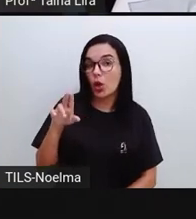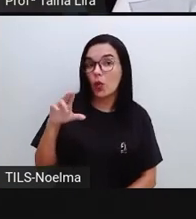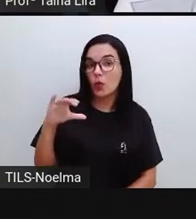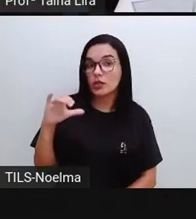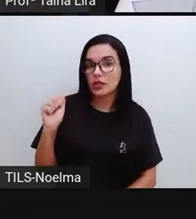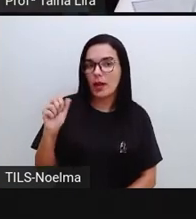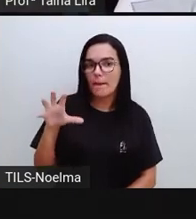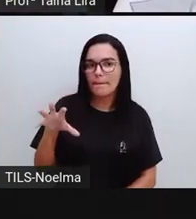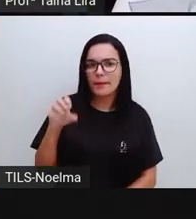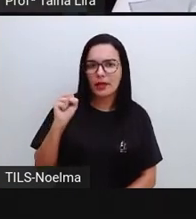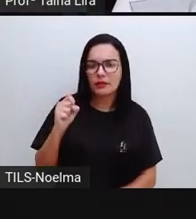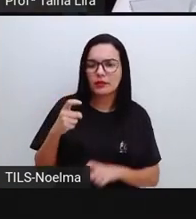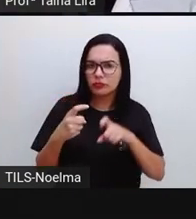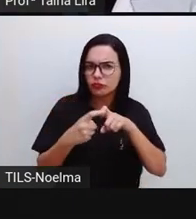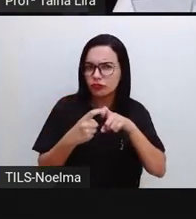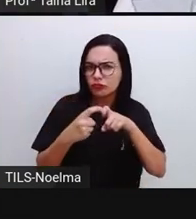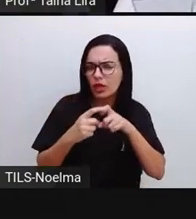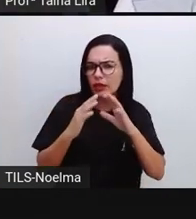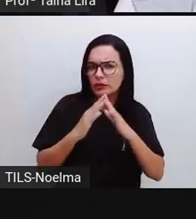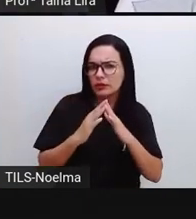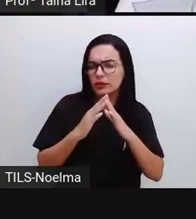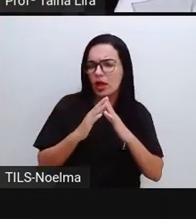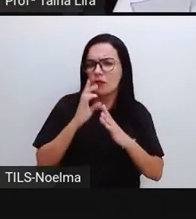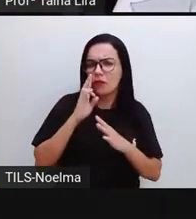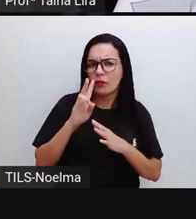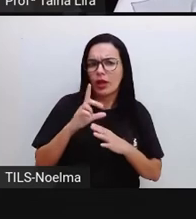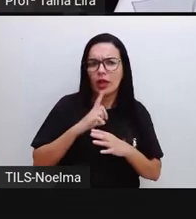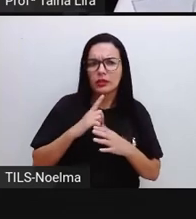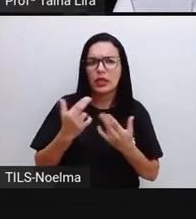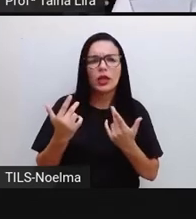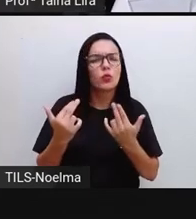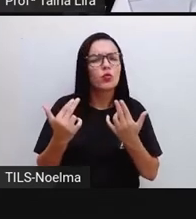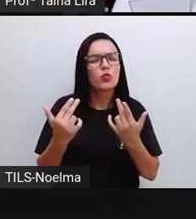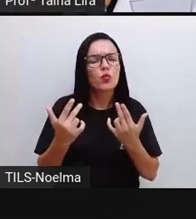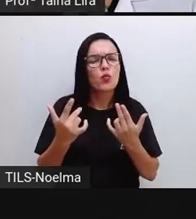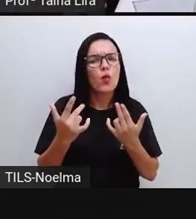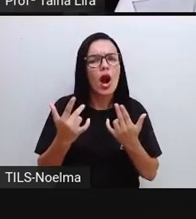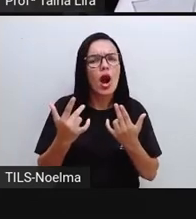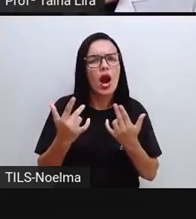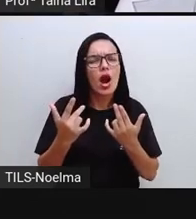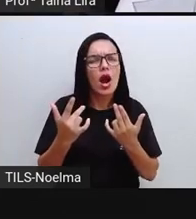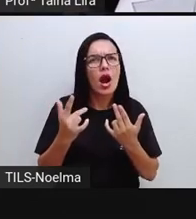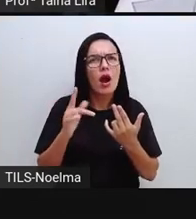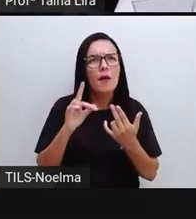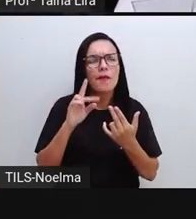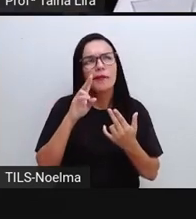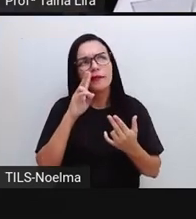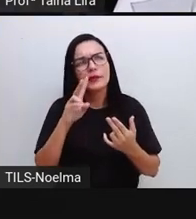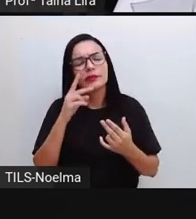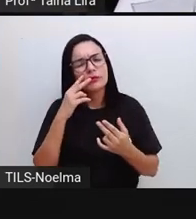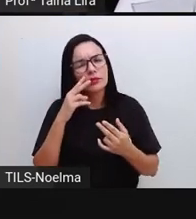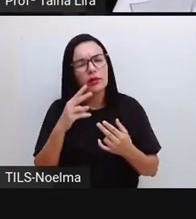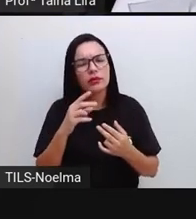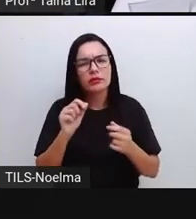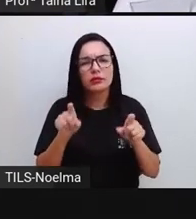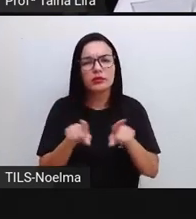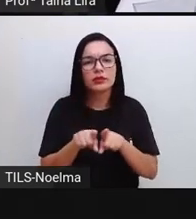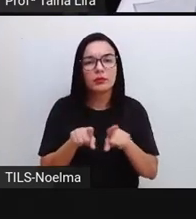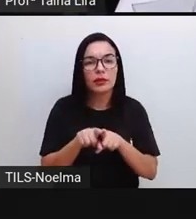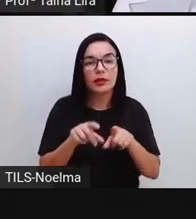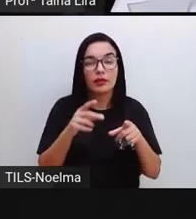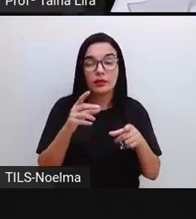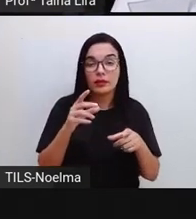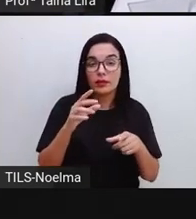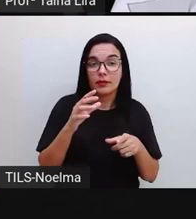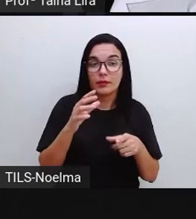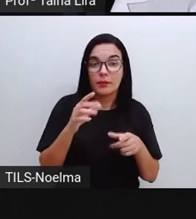Então, gente tem a mesma situação do anterior, das fichas. E aí, a pergunta